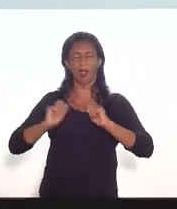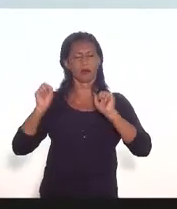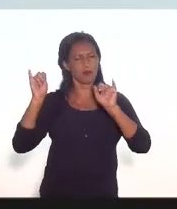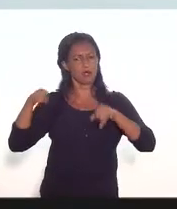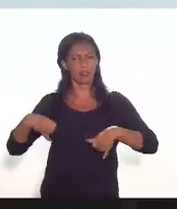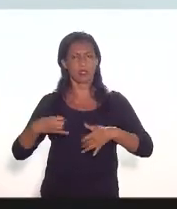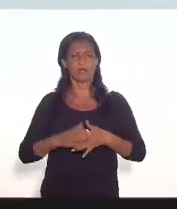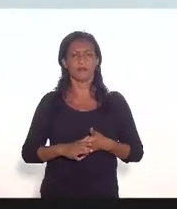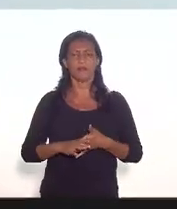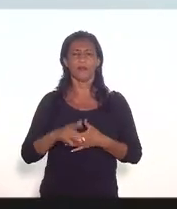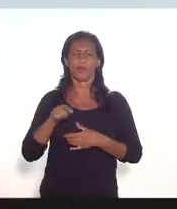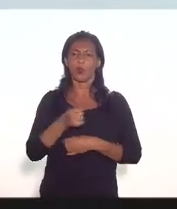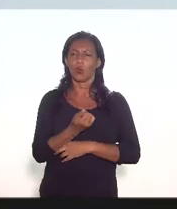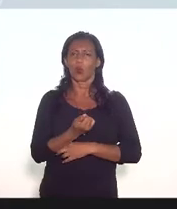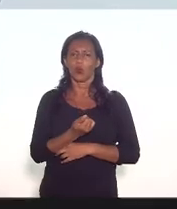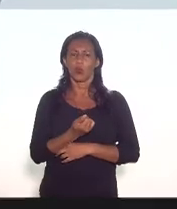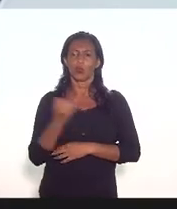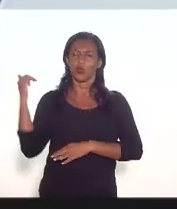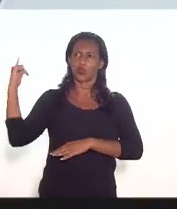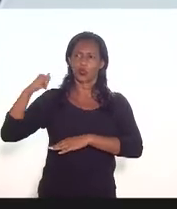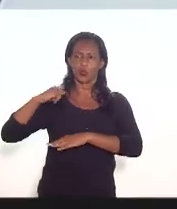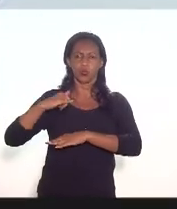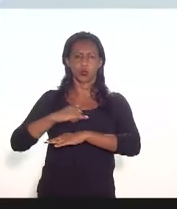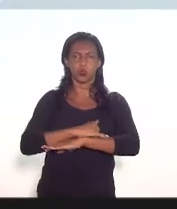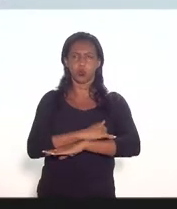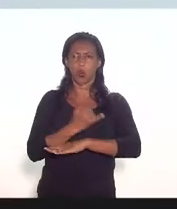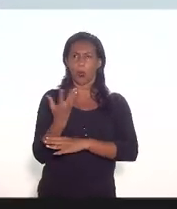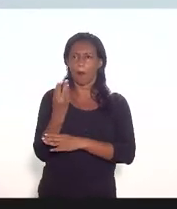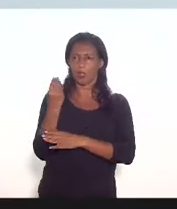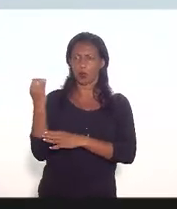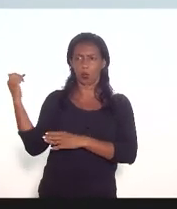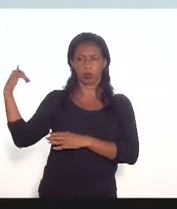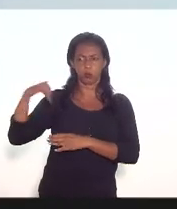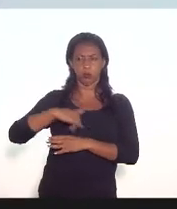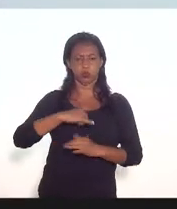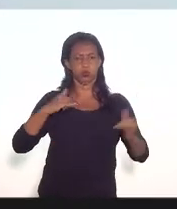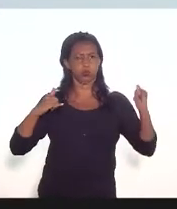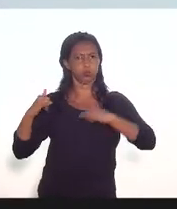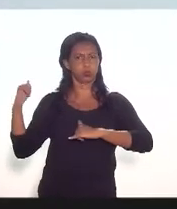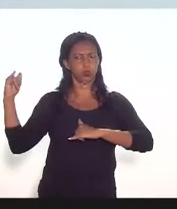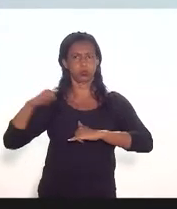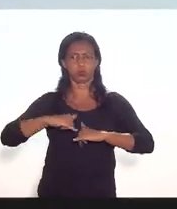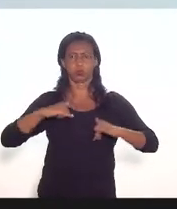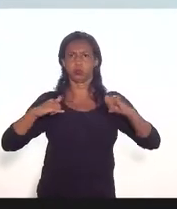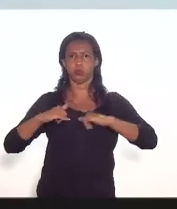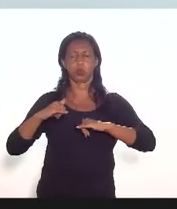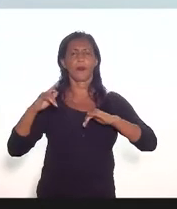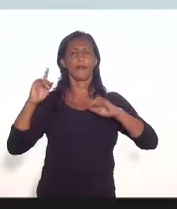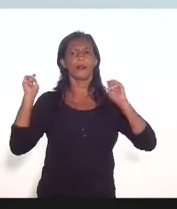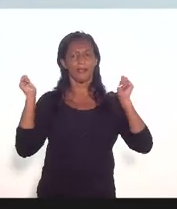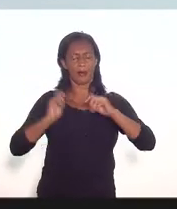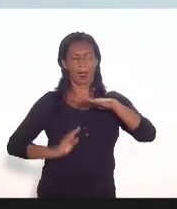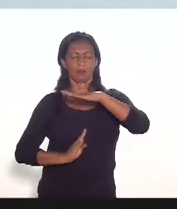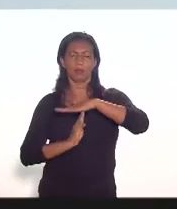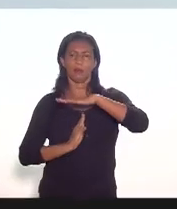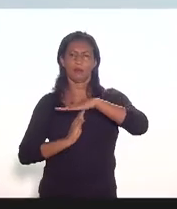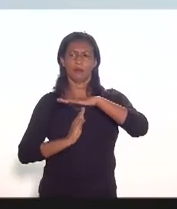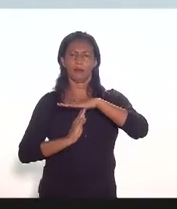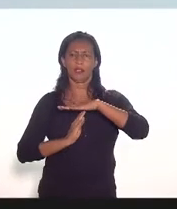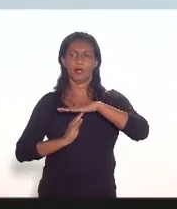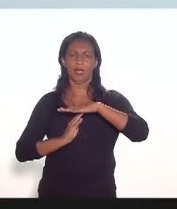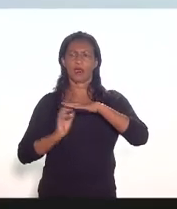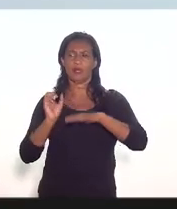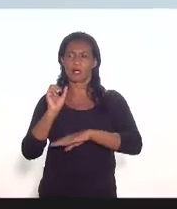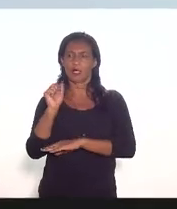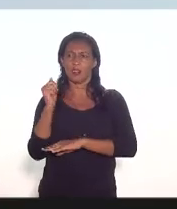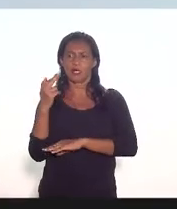por parte da quantidade de embarques e desembarques por conta do espaço aéreo da poluição sonora que gera o aeroporto São